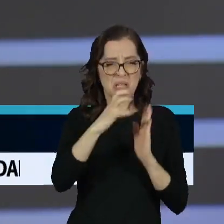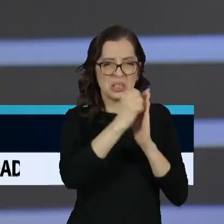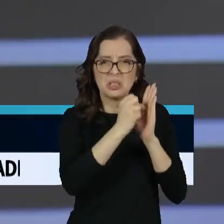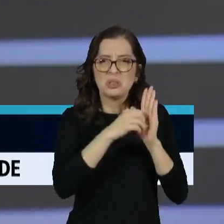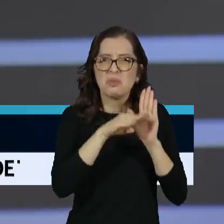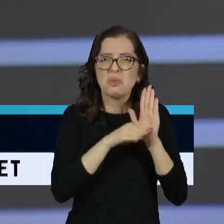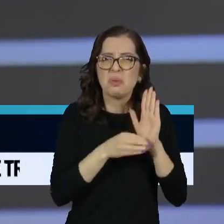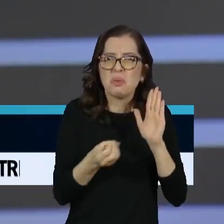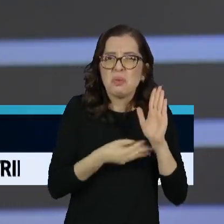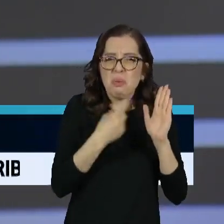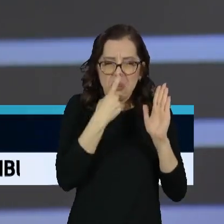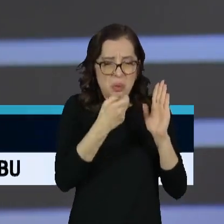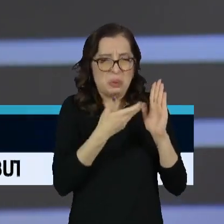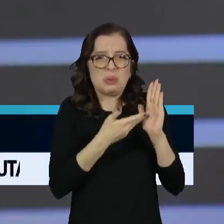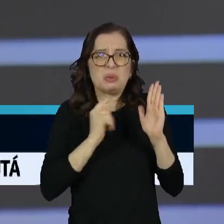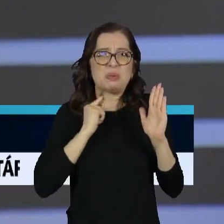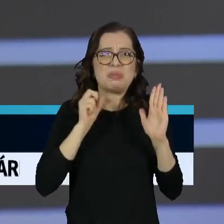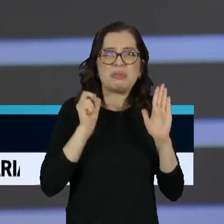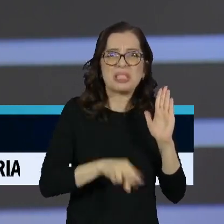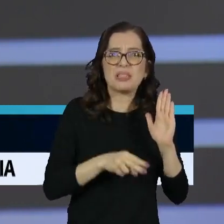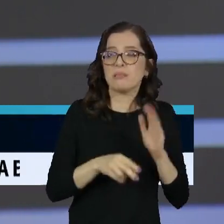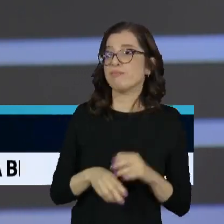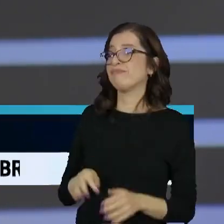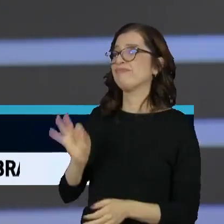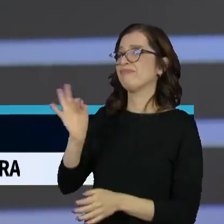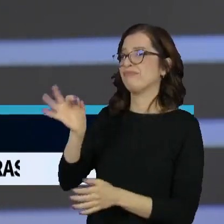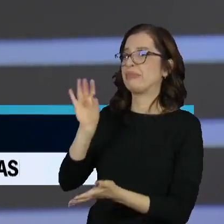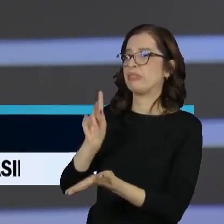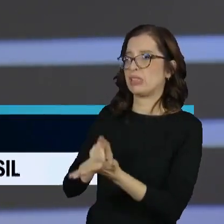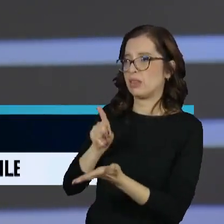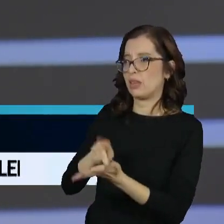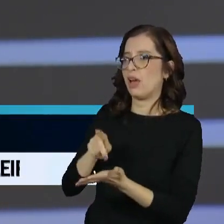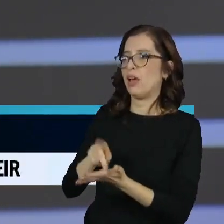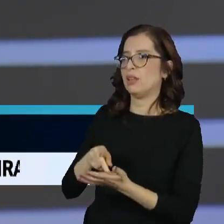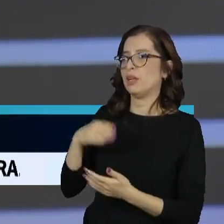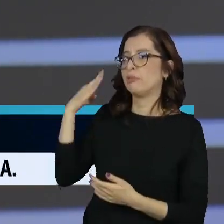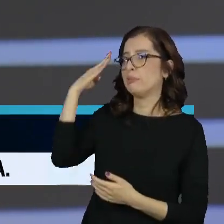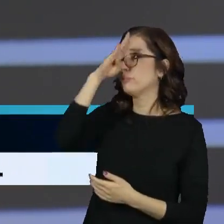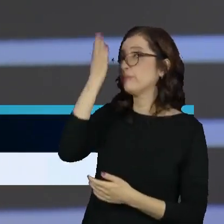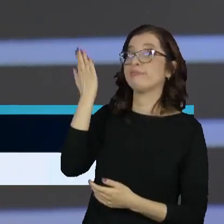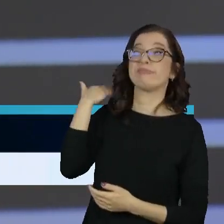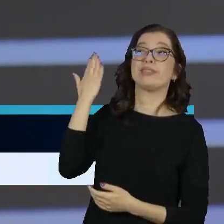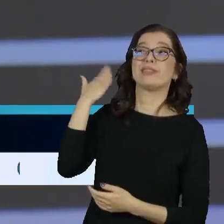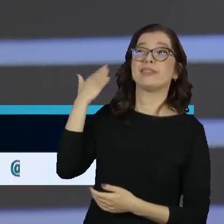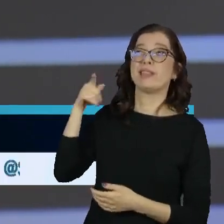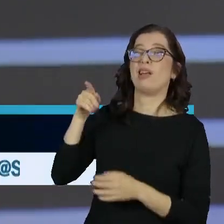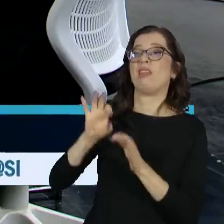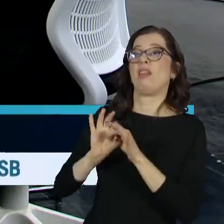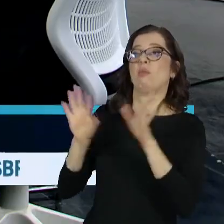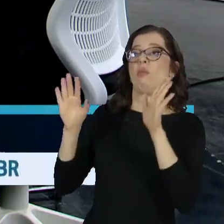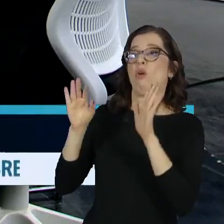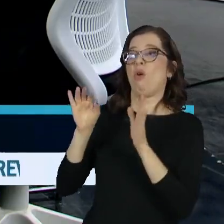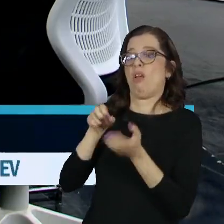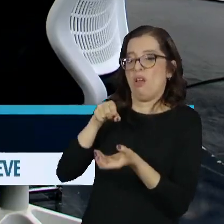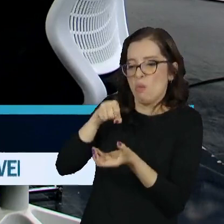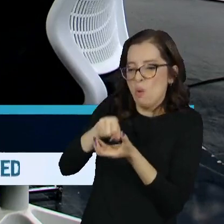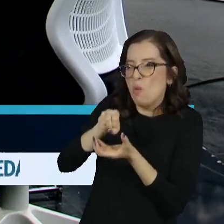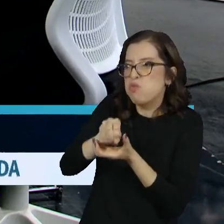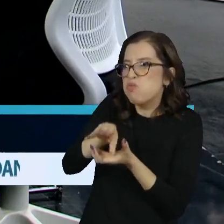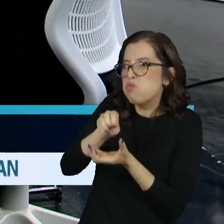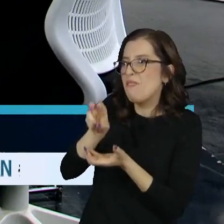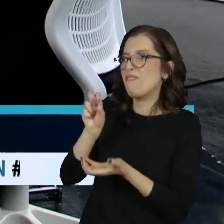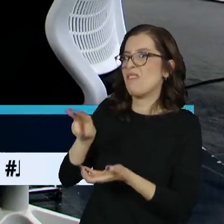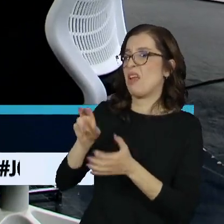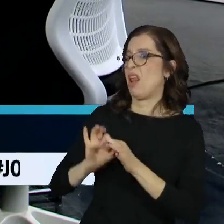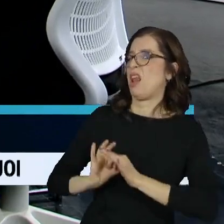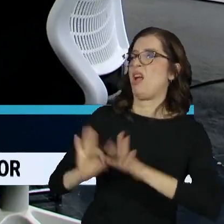relação a esses registros? No governo passado, está aqui o Gonçalo, quer dizer, a grande objeção do governo Bolsonaro era a participação